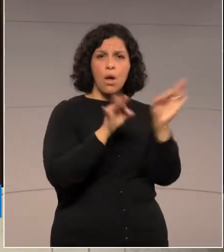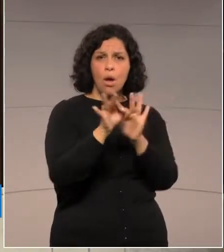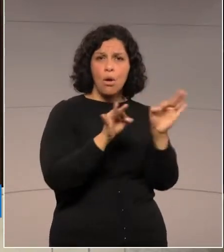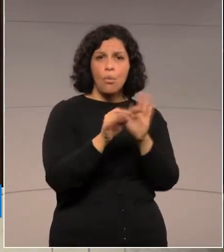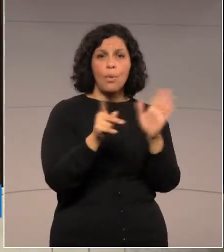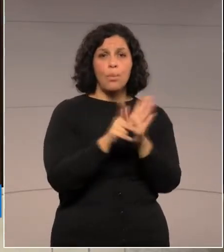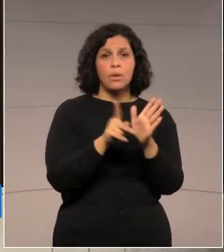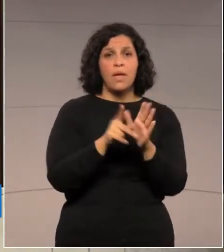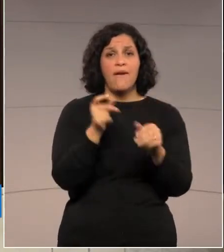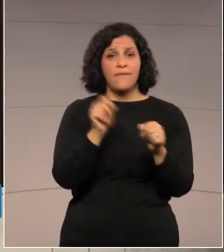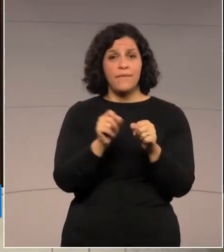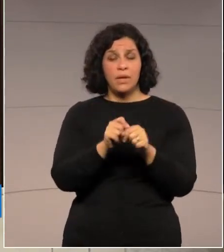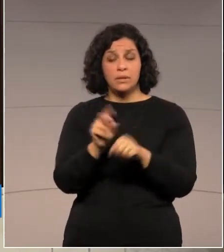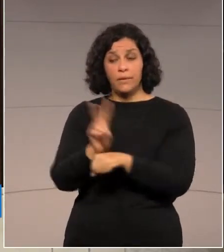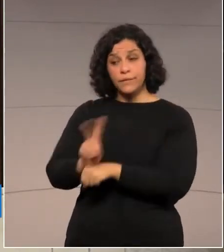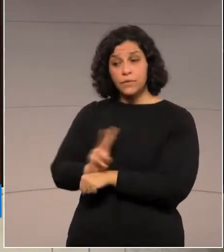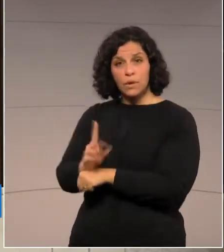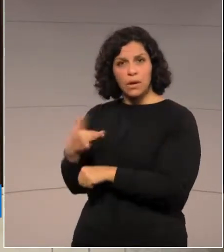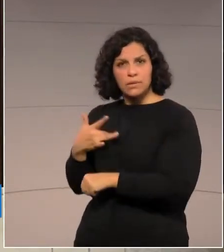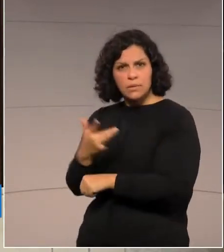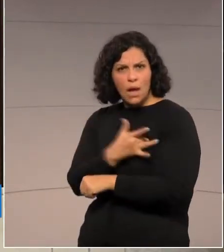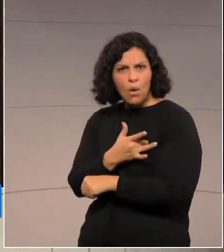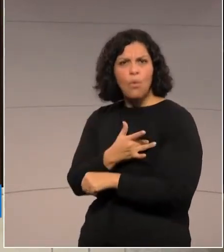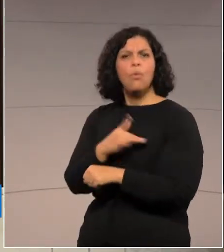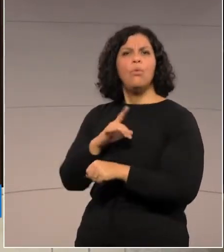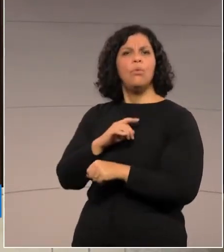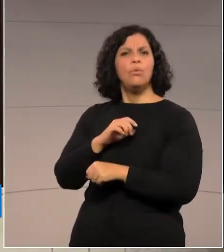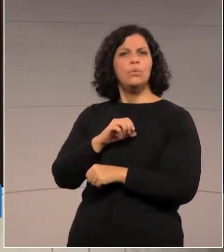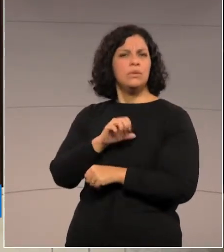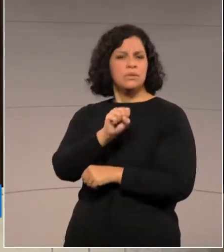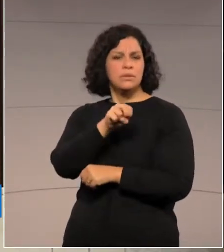dispensão sanitária. Não organiza.